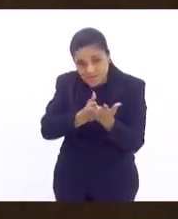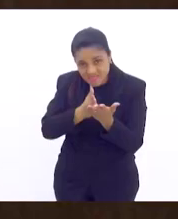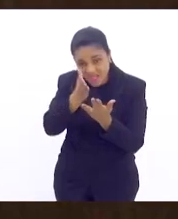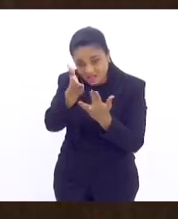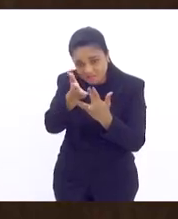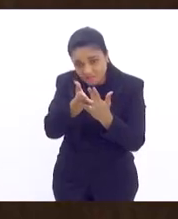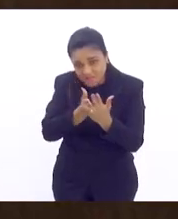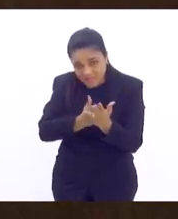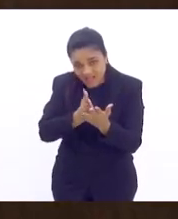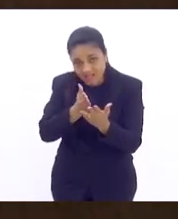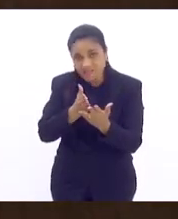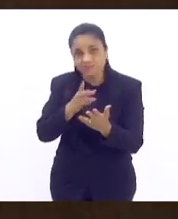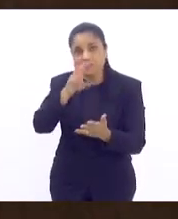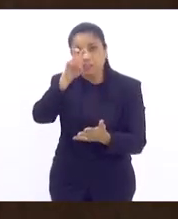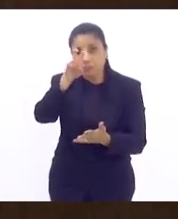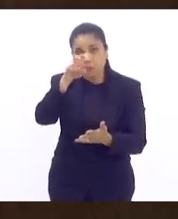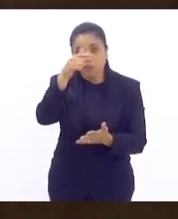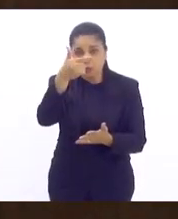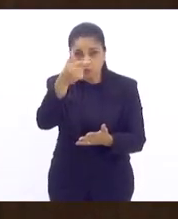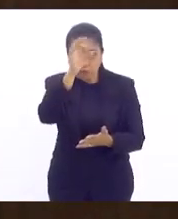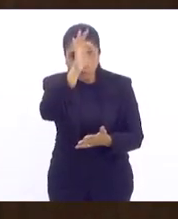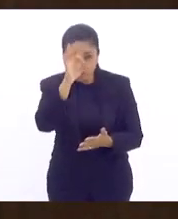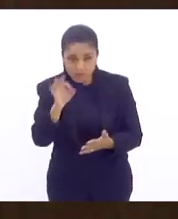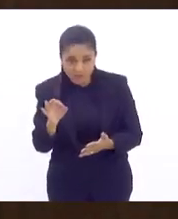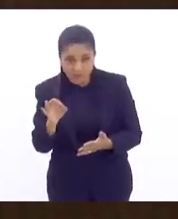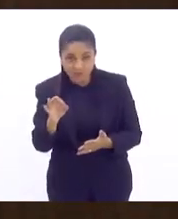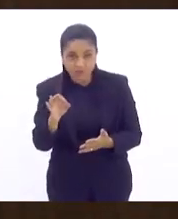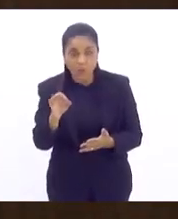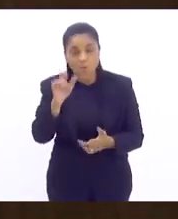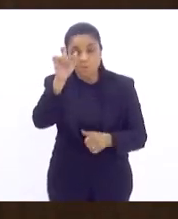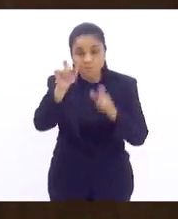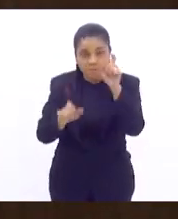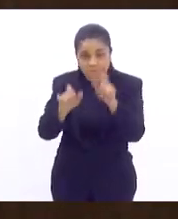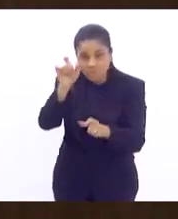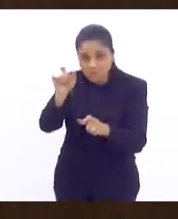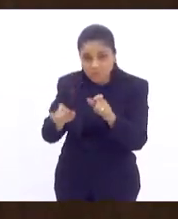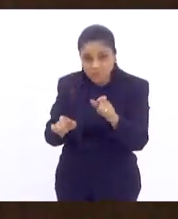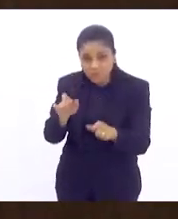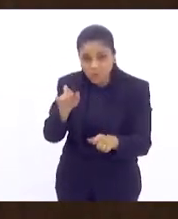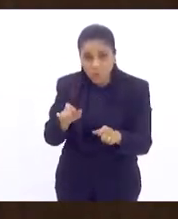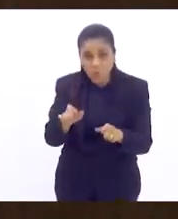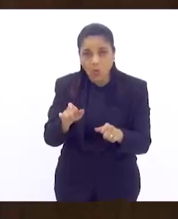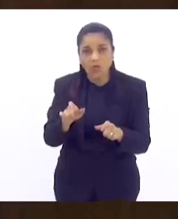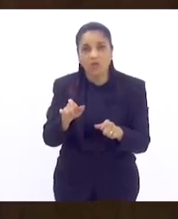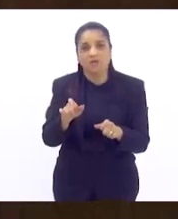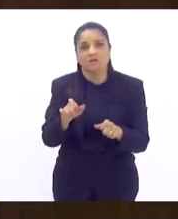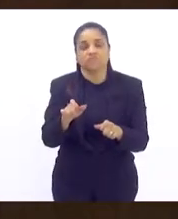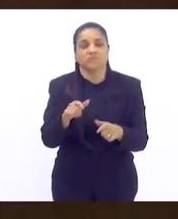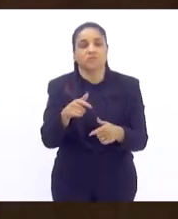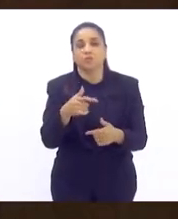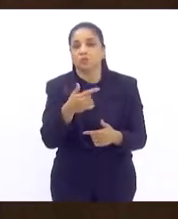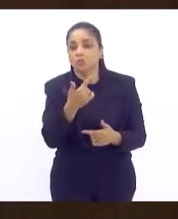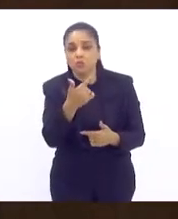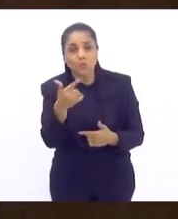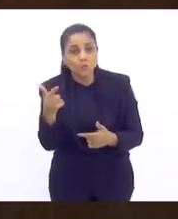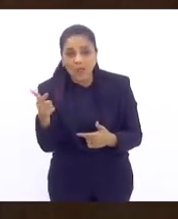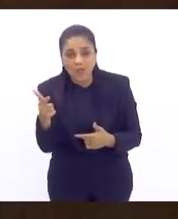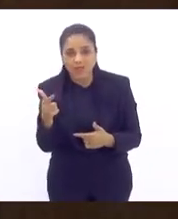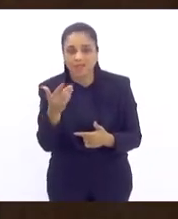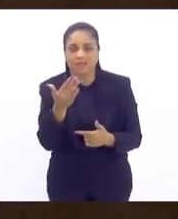52%, precisamente, são de pessoas que estão em insegurança alimentar gravíssima, presidenta.